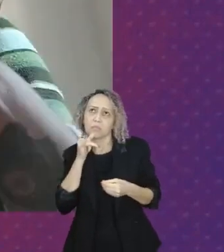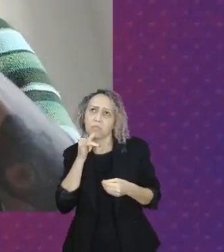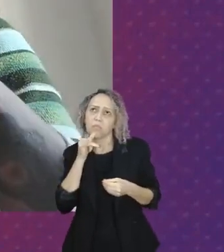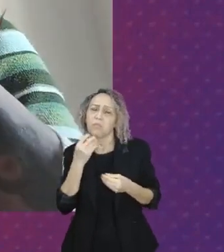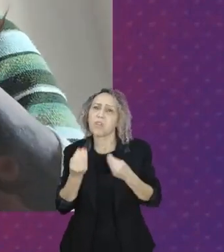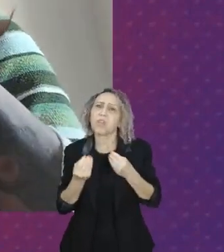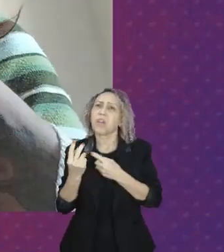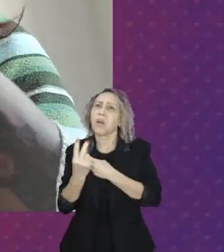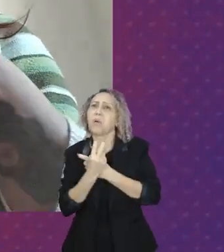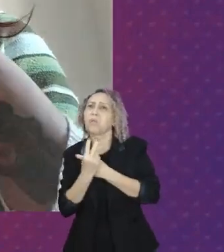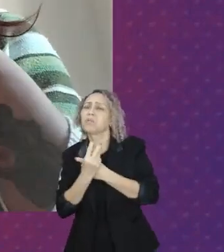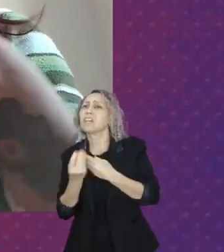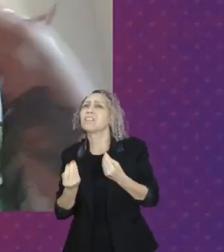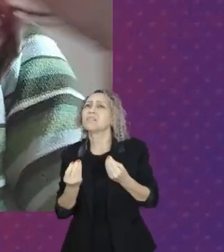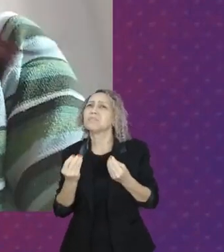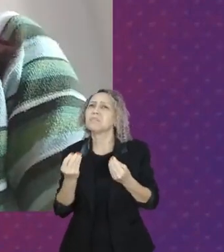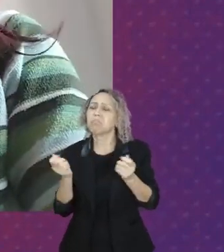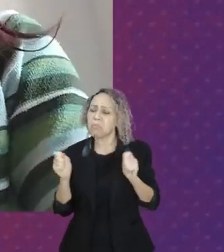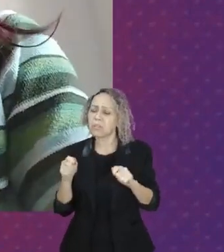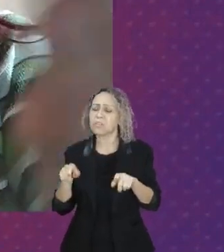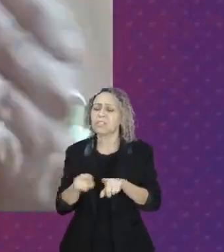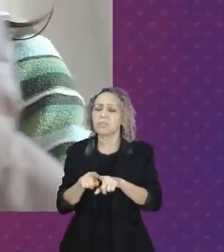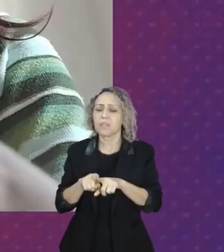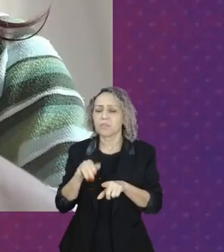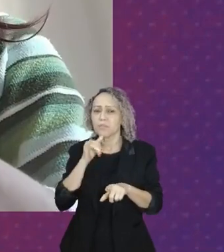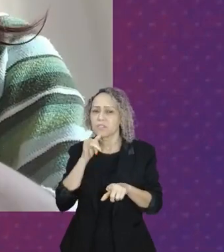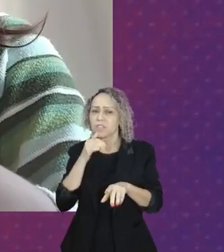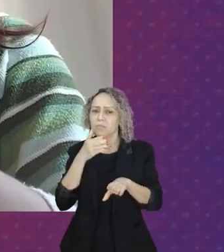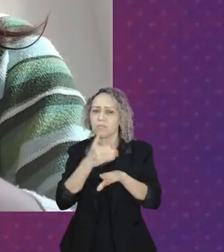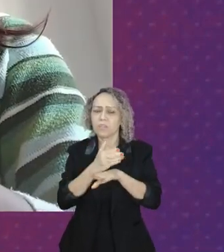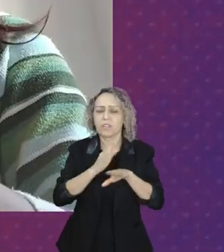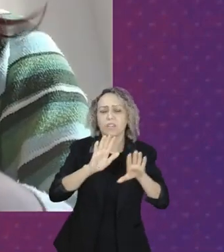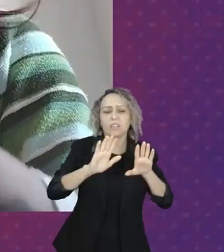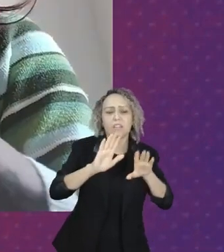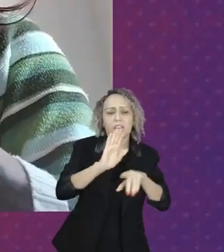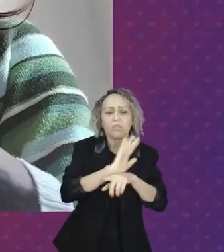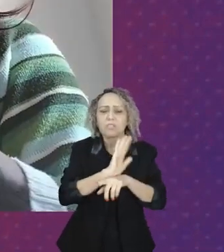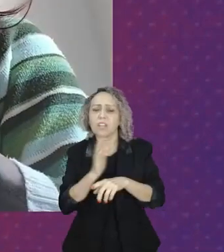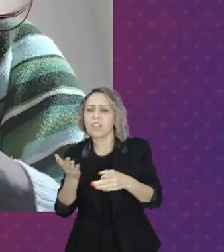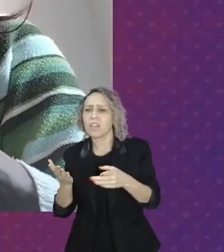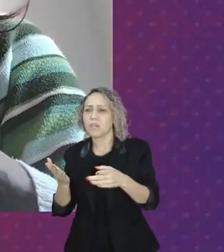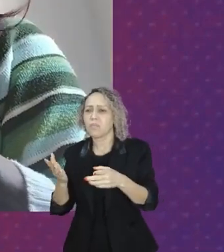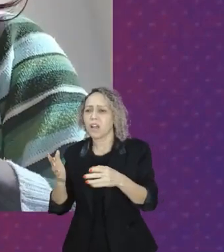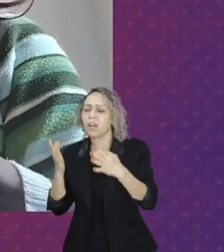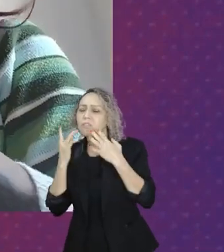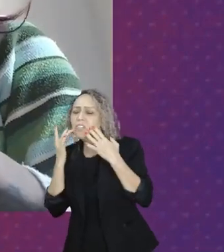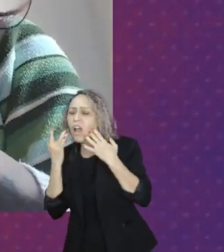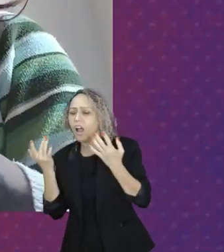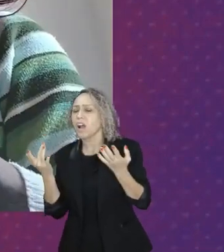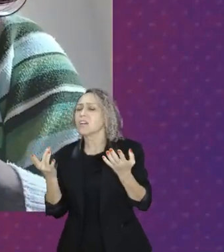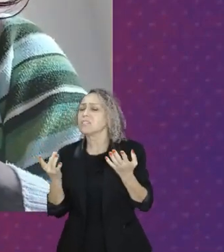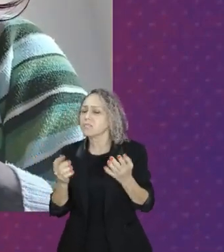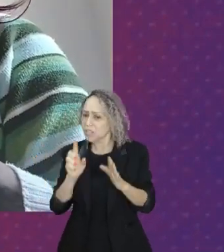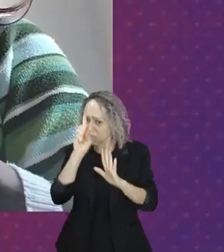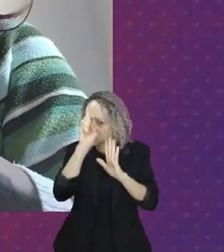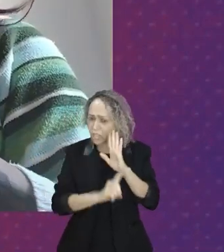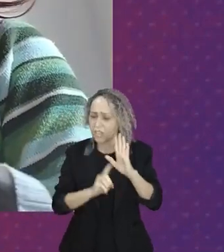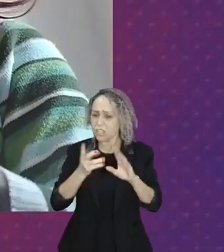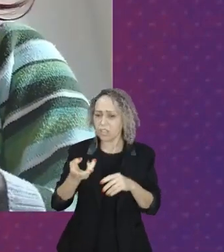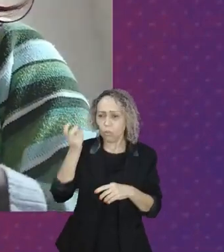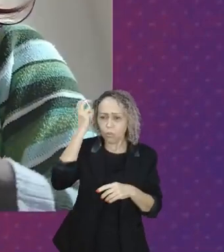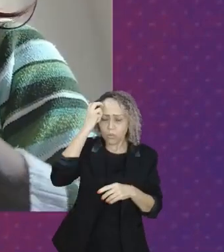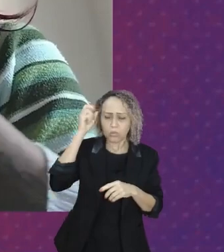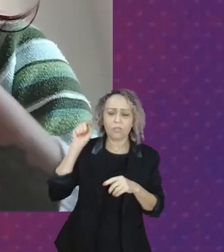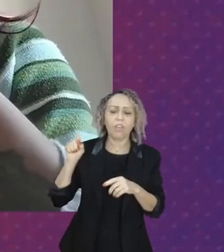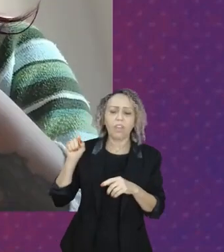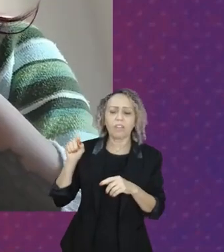assistir um cinema, assistir a um show. O direito à cultura também é um